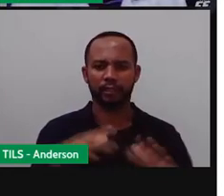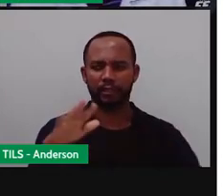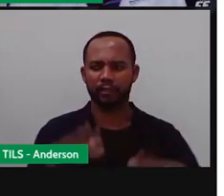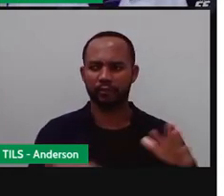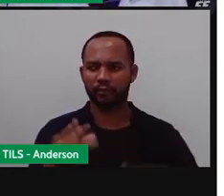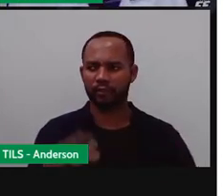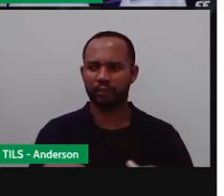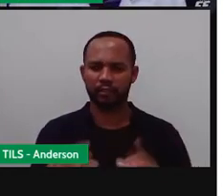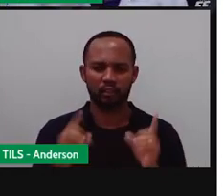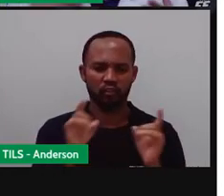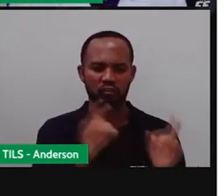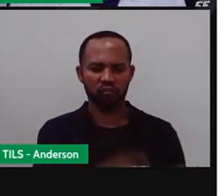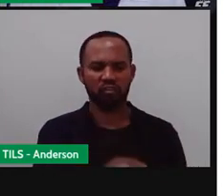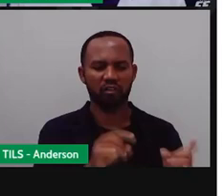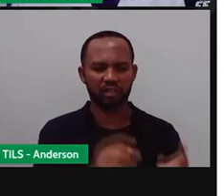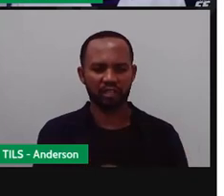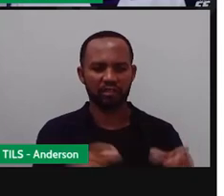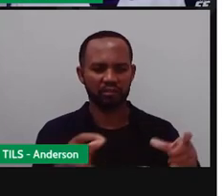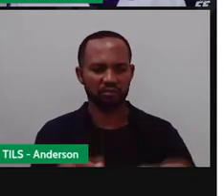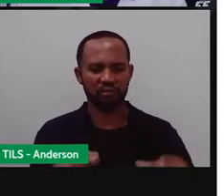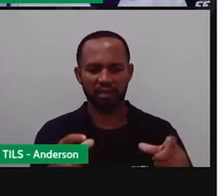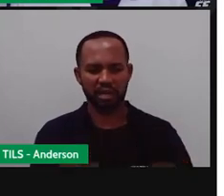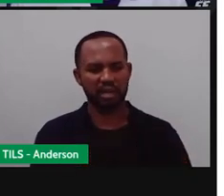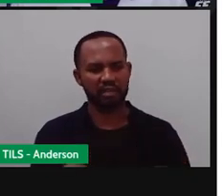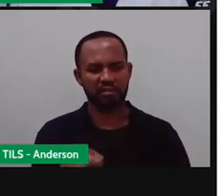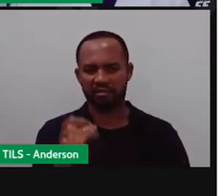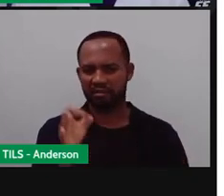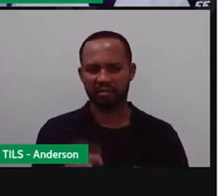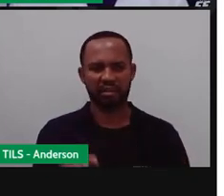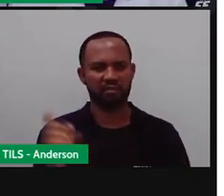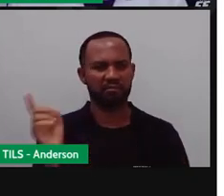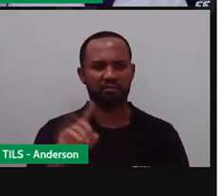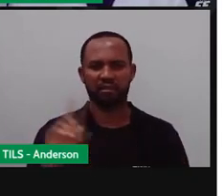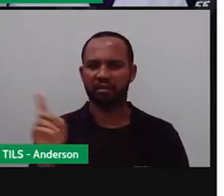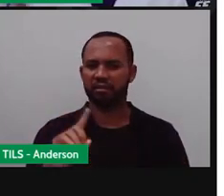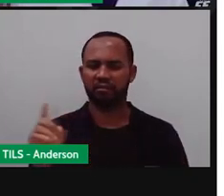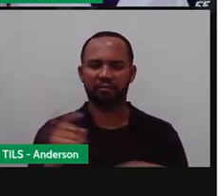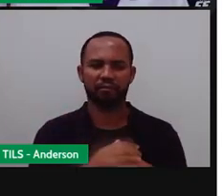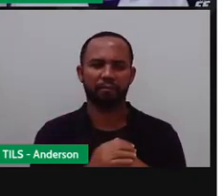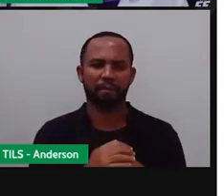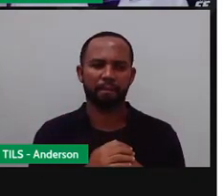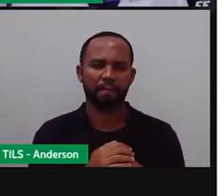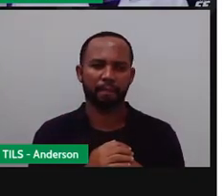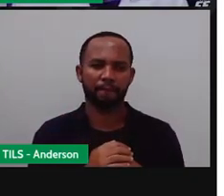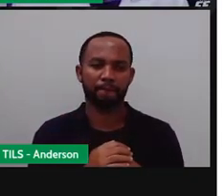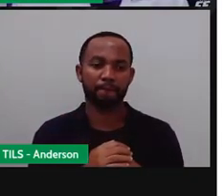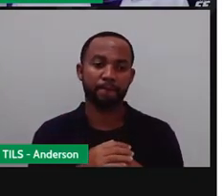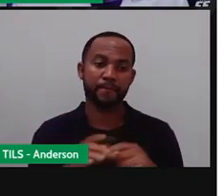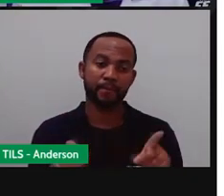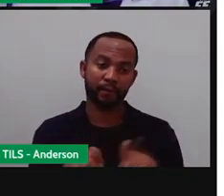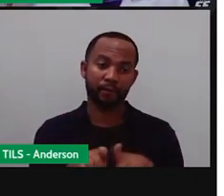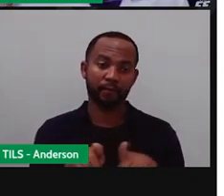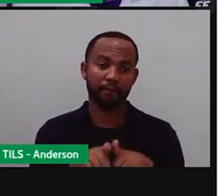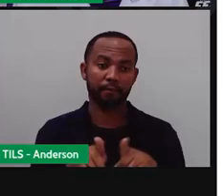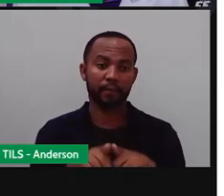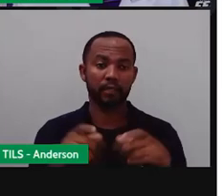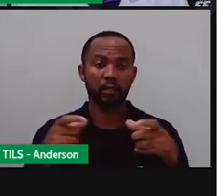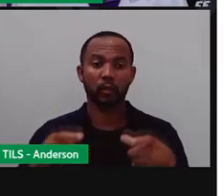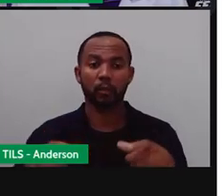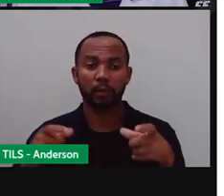descartado em locais completamente inapropriados. E, né, esse descarte em locais